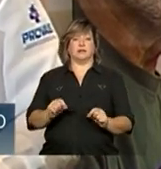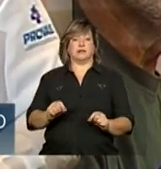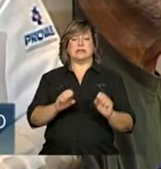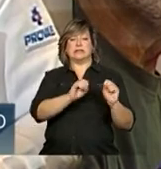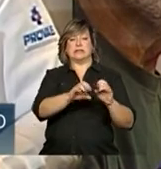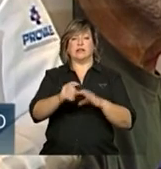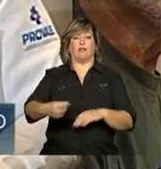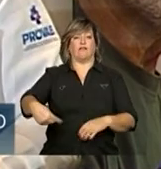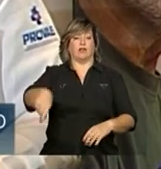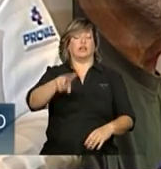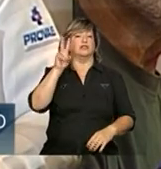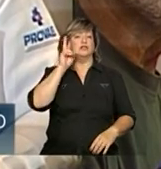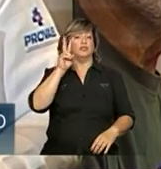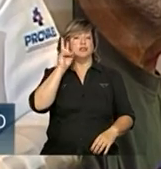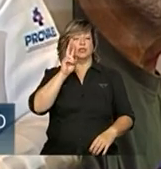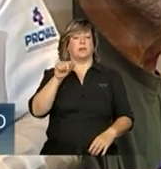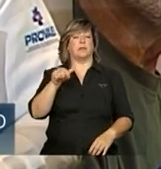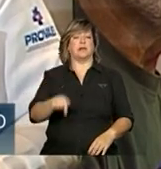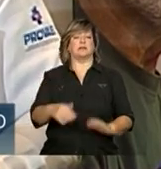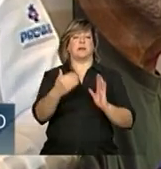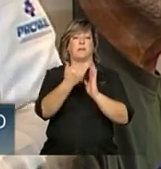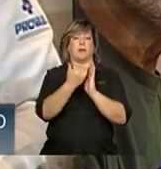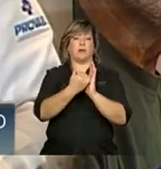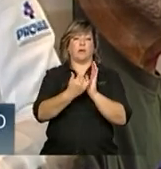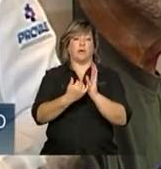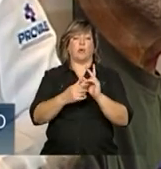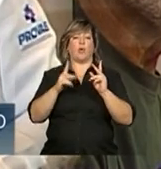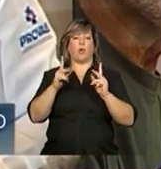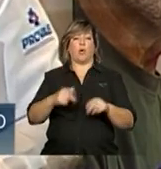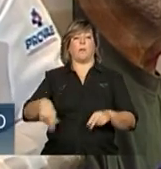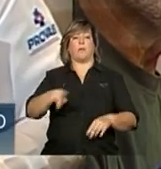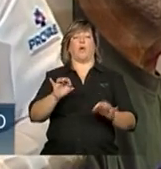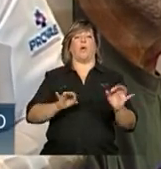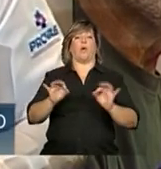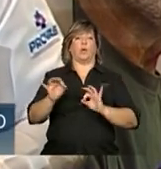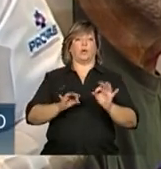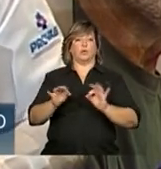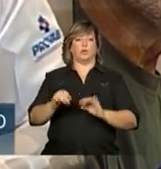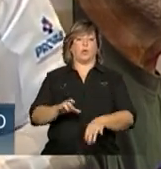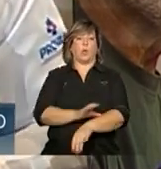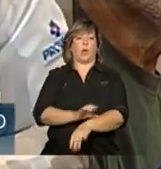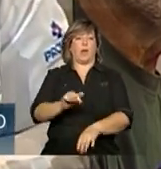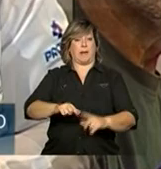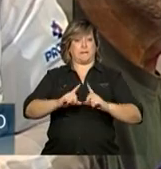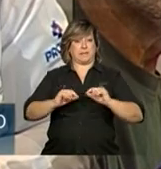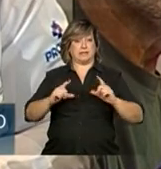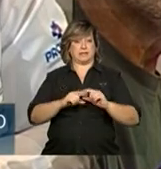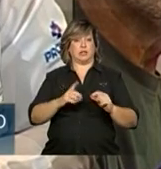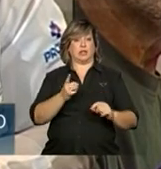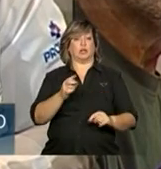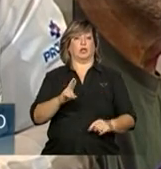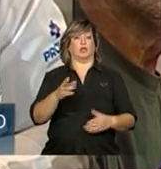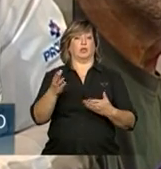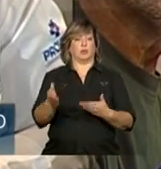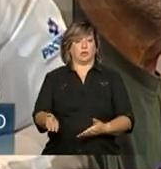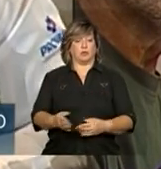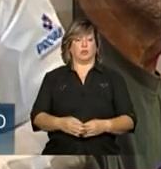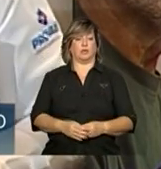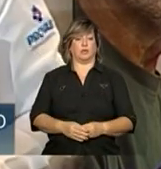orientá-los acerca dessa programação, assim como também os coordenadores do curso aqui em Brasília, que são os doutores João